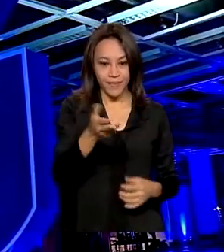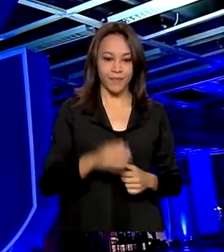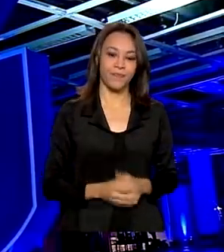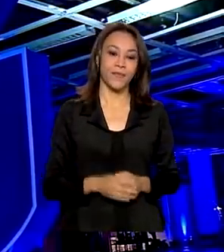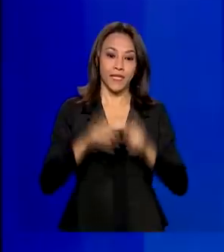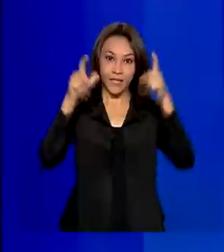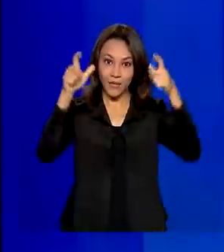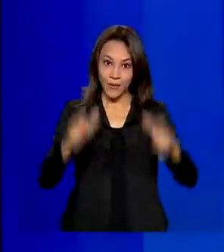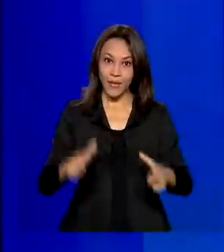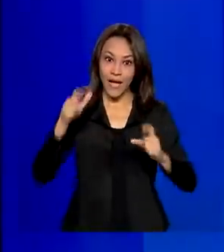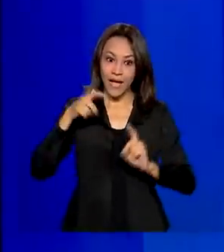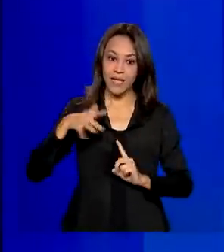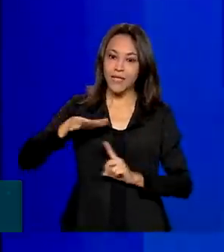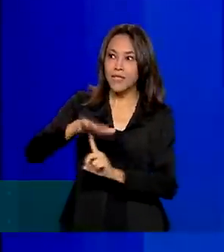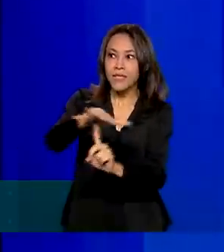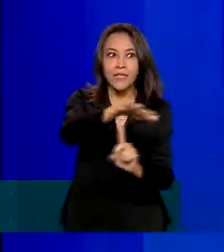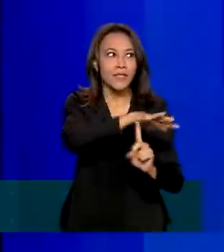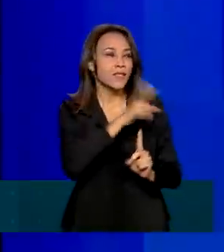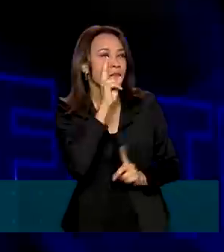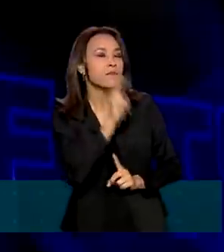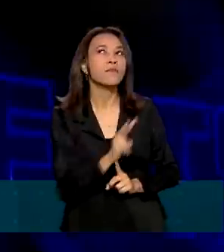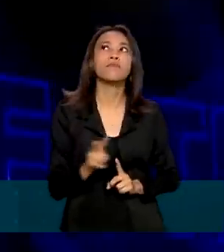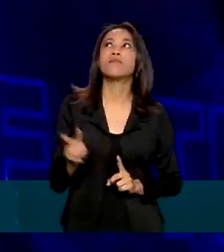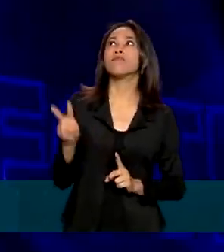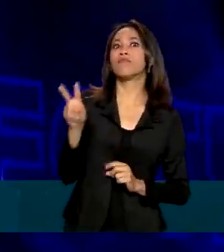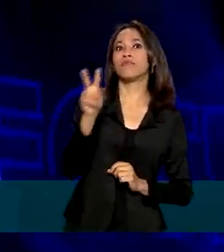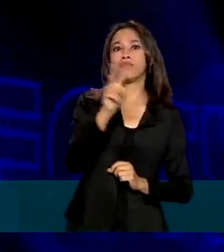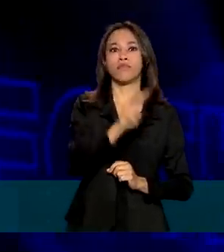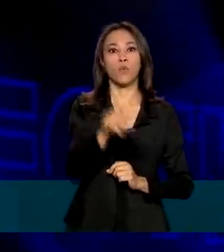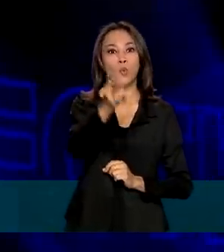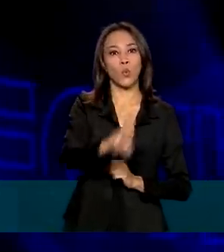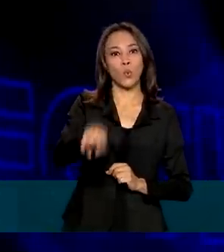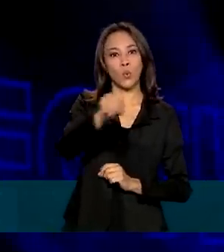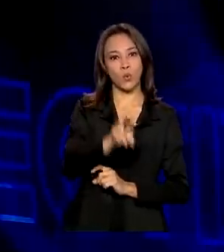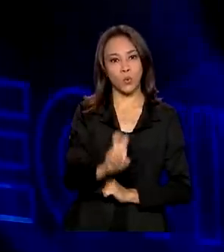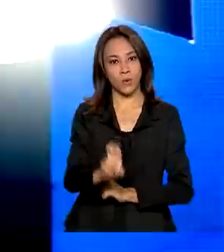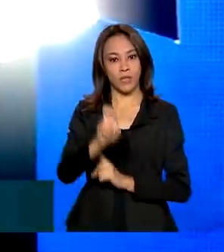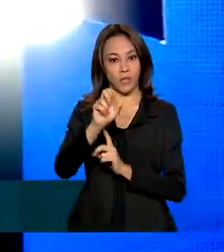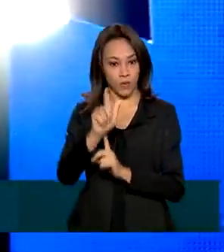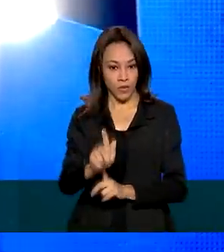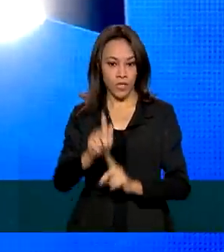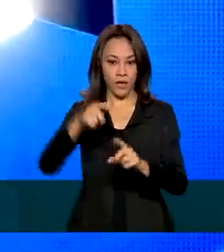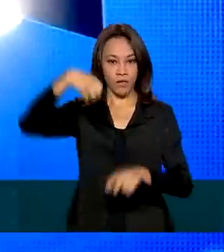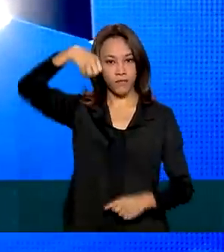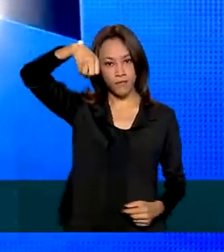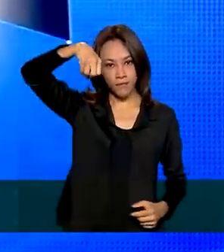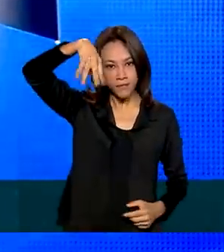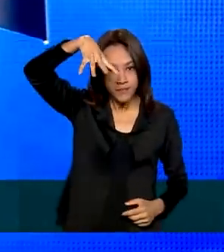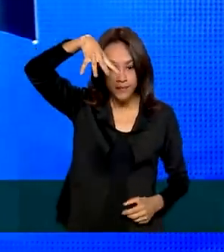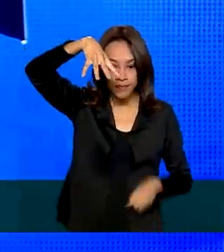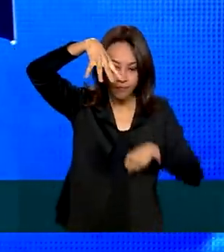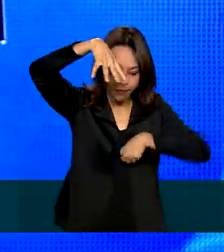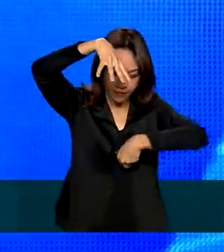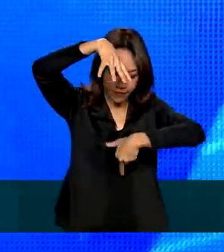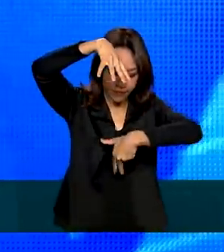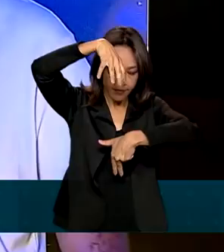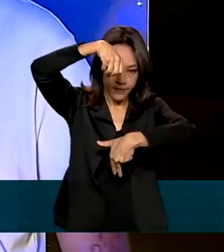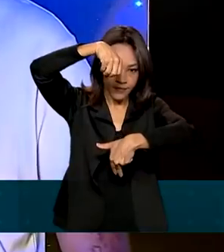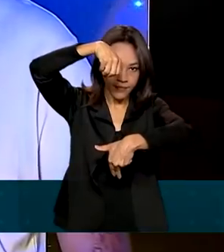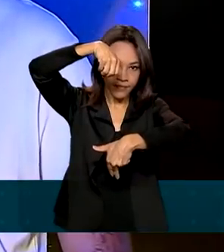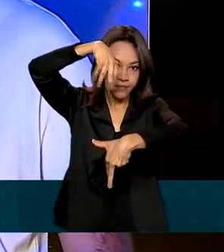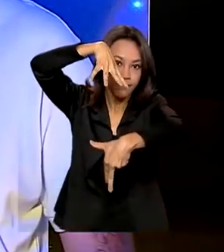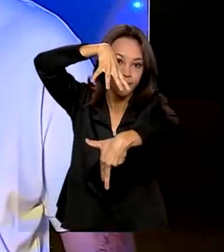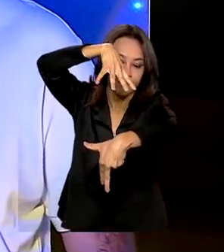estande, os visitantes podem conferir as aplicações do 5G, como as luminárias que reconhecem os pedestres nas ruas.